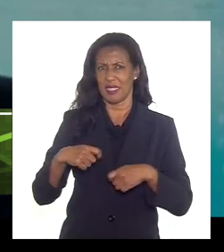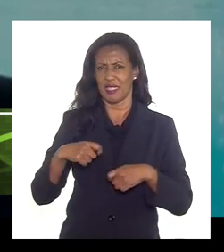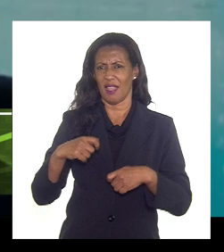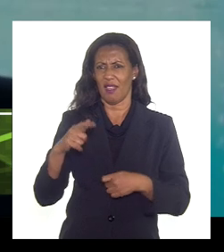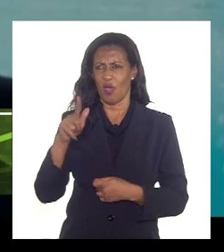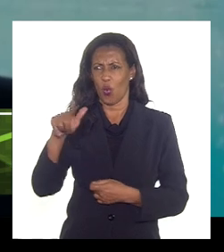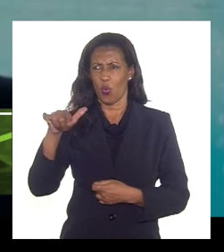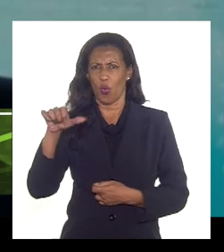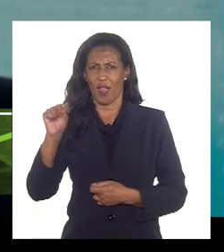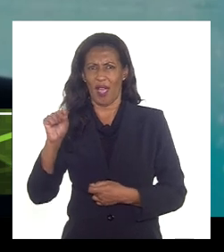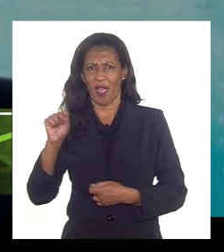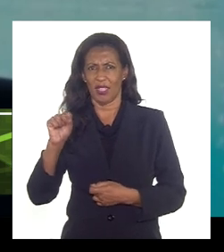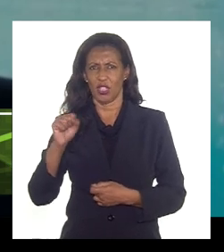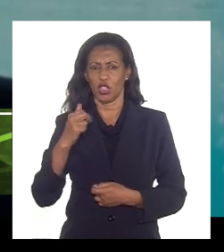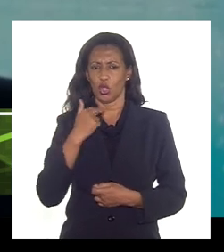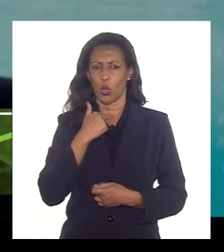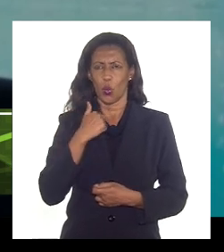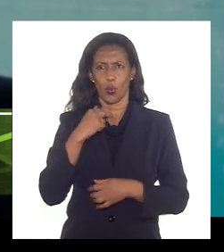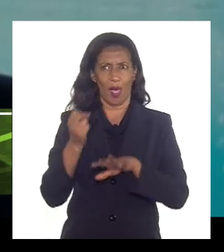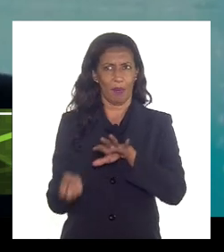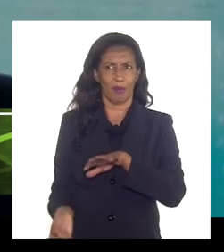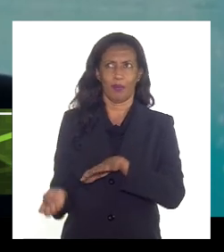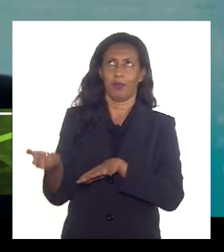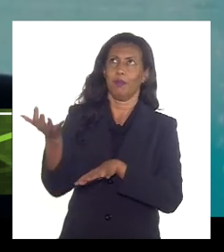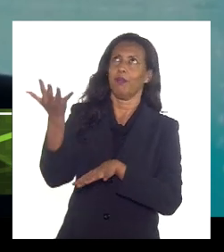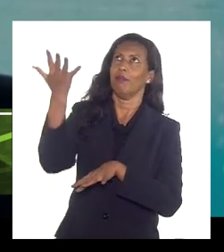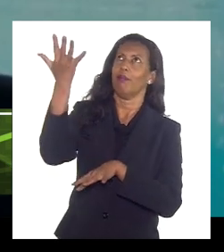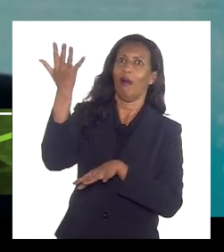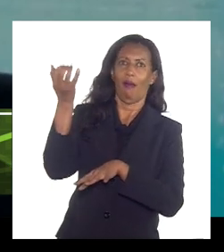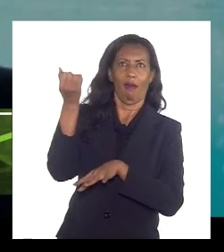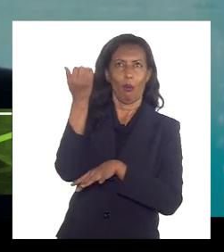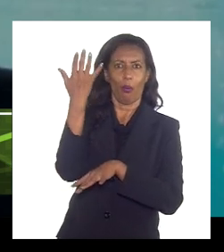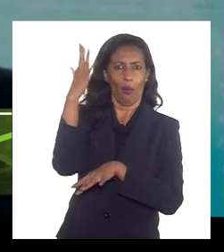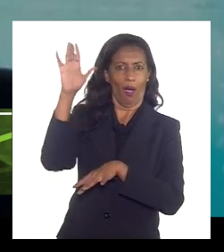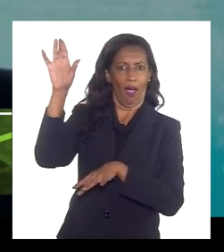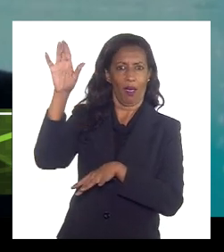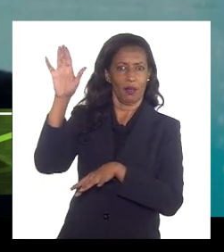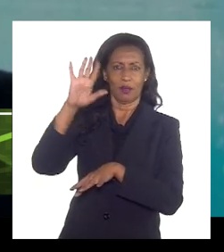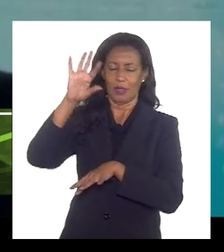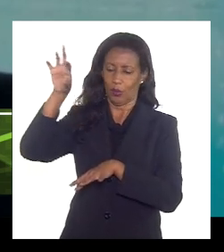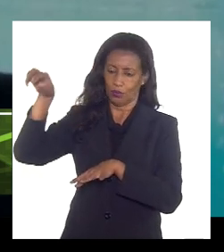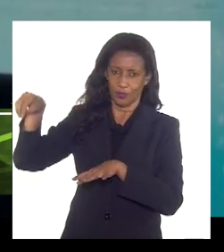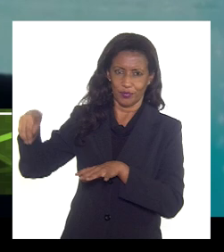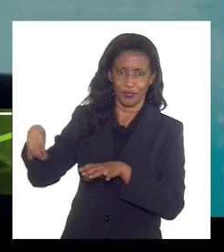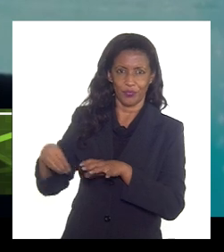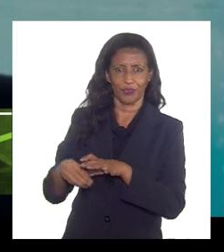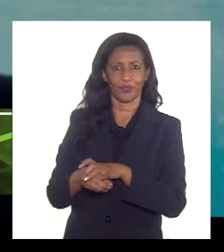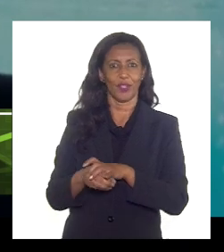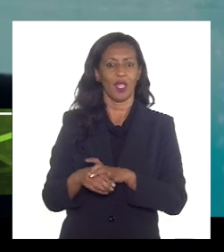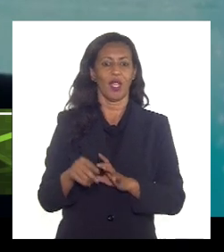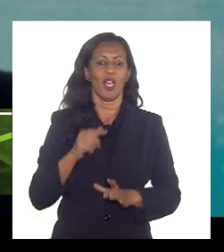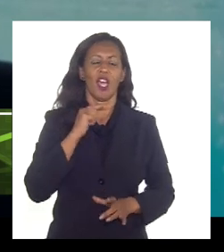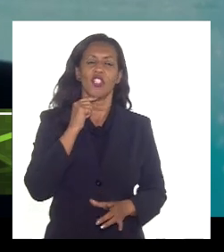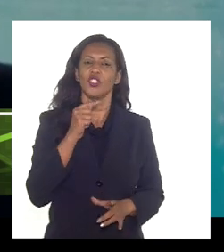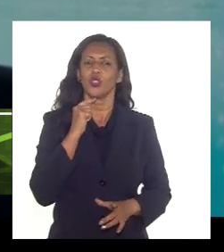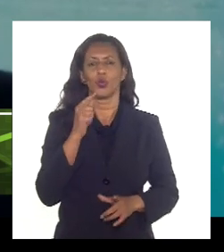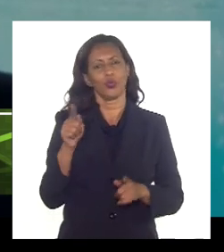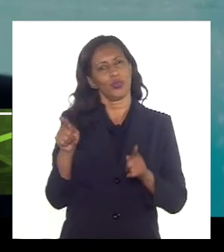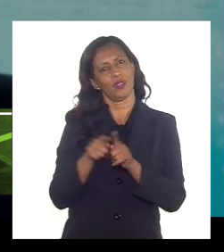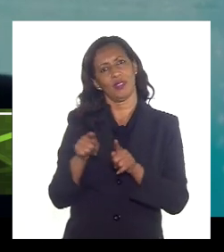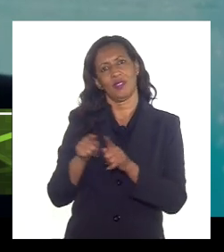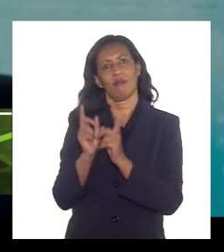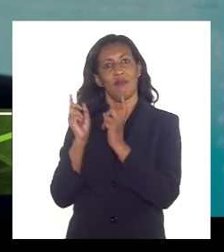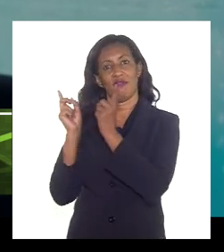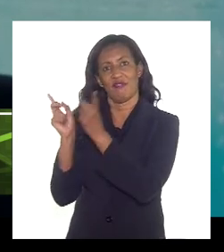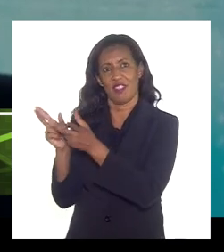CO2 não dá pra ventilar isso pra atmosfera e também esse CO2 ele não a gente não consegue exportar a gente tem que